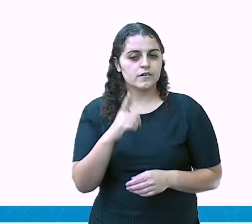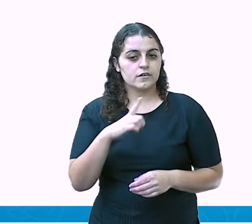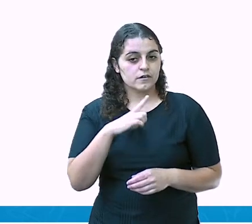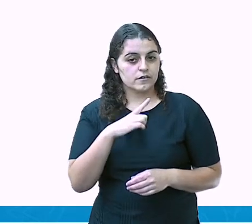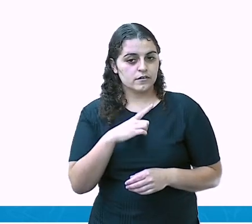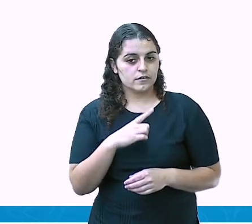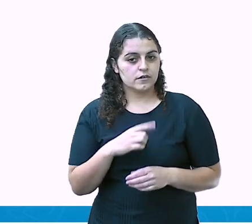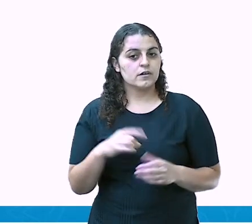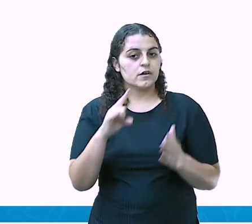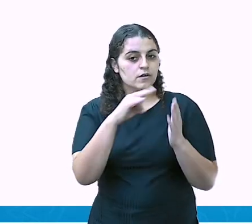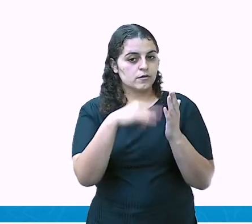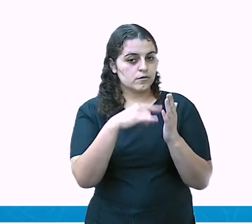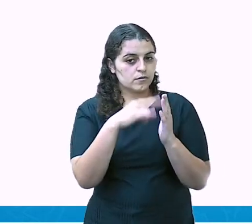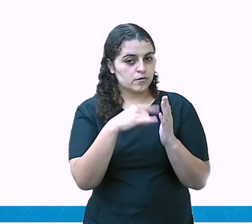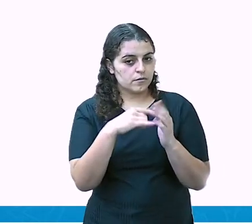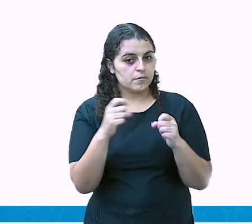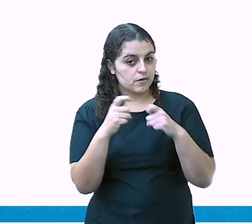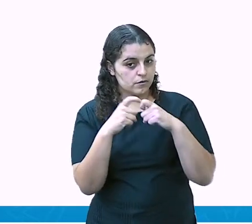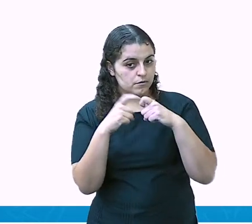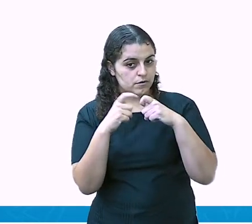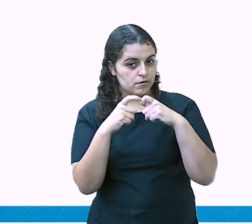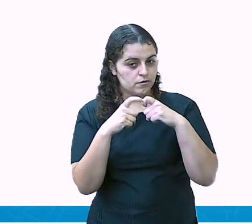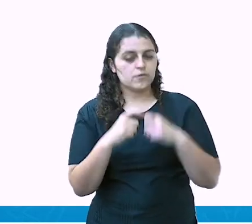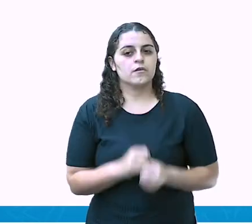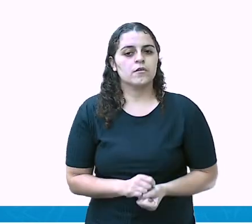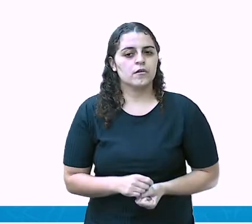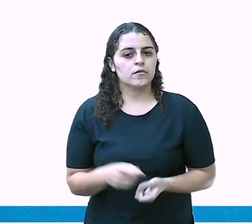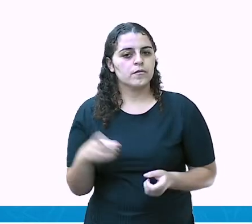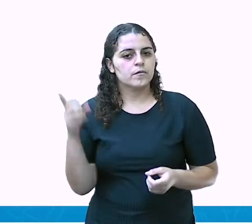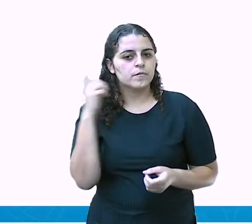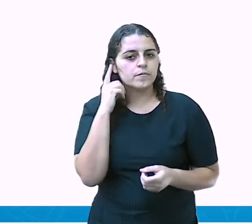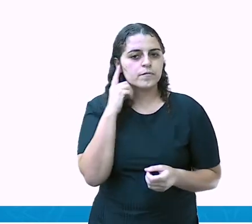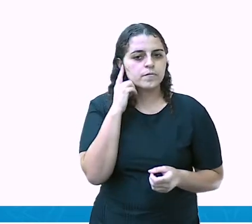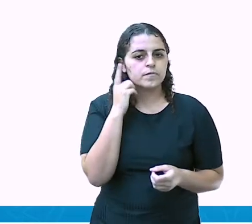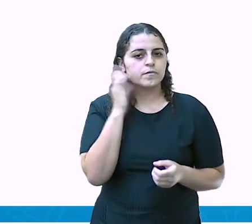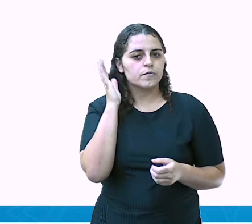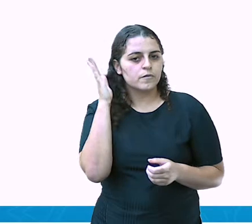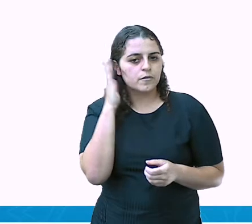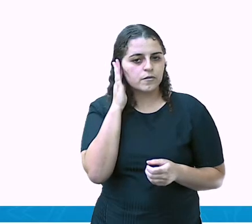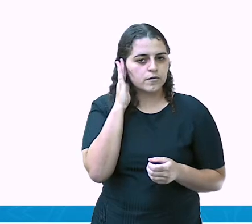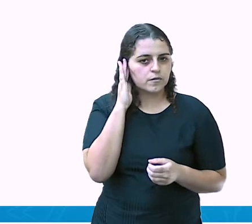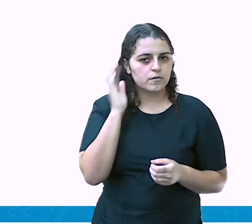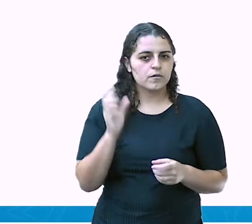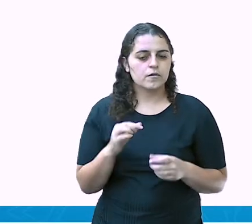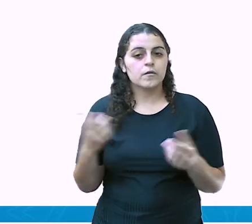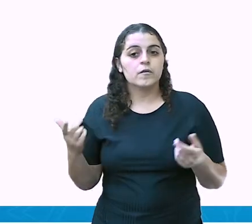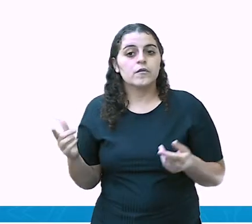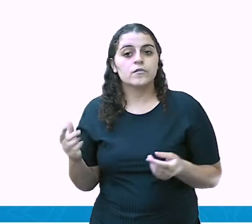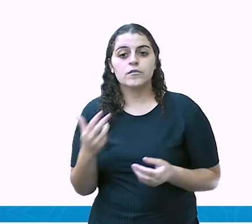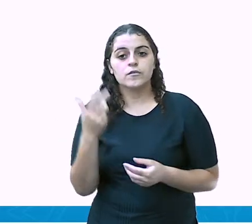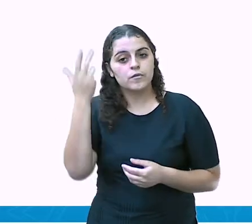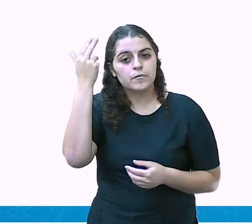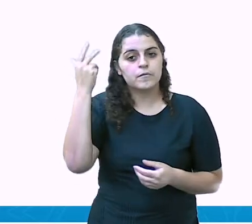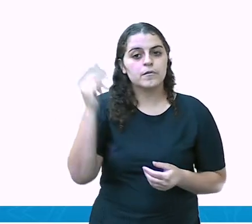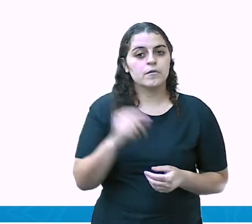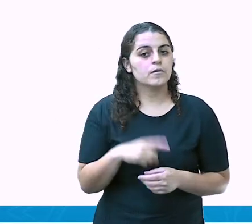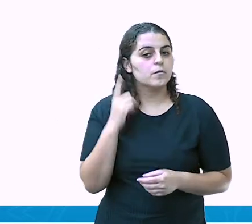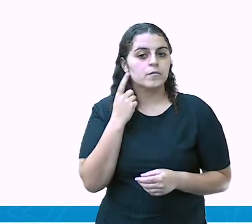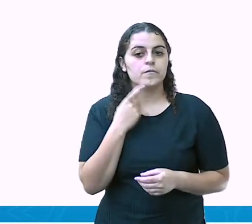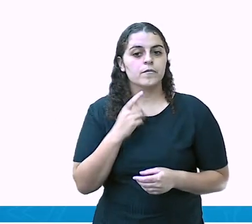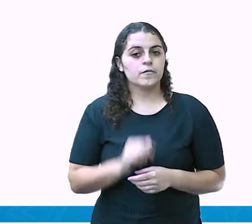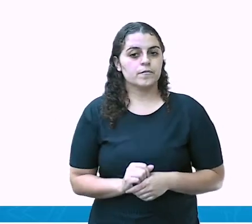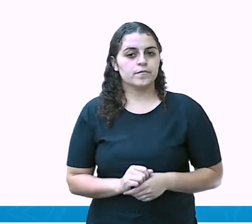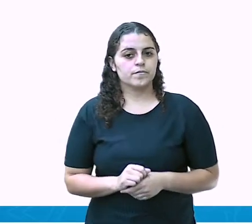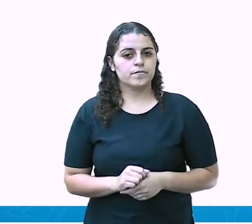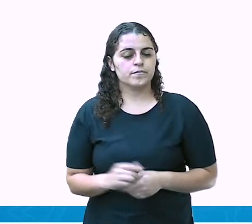um exame de audição que vem lá escrito no laudo. Audição dentro dos padrões da normalidade. Audição normal. Não é por causa de